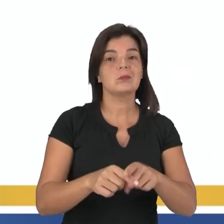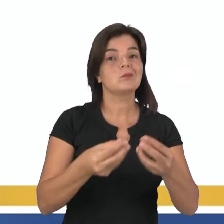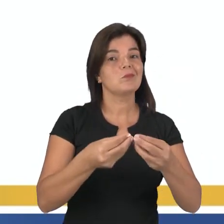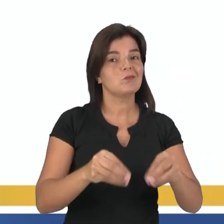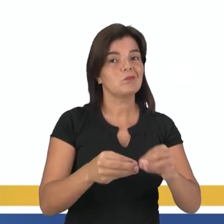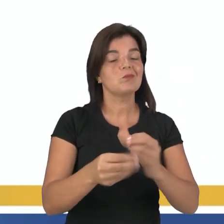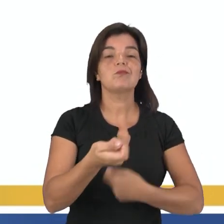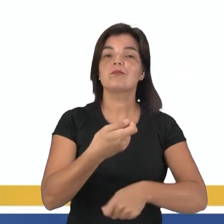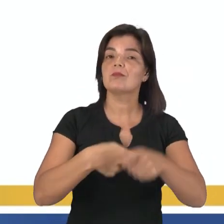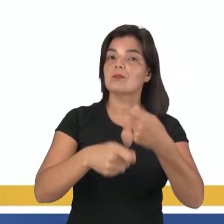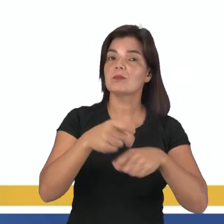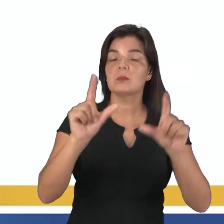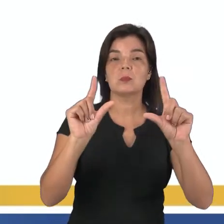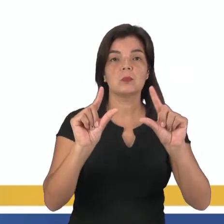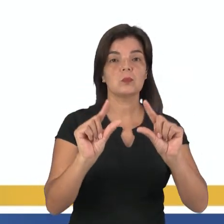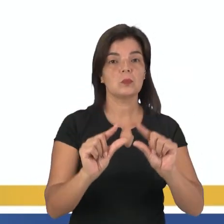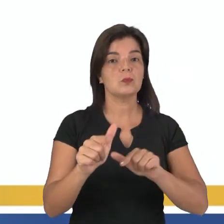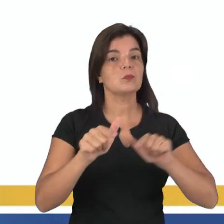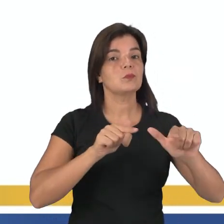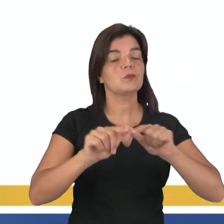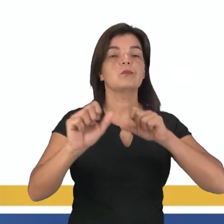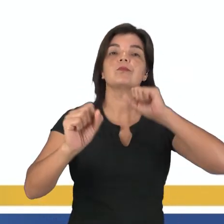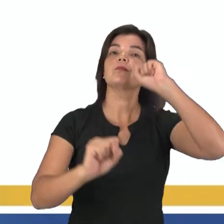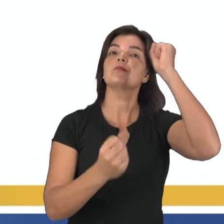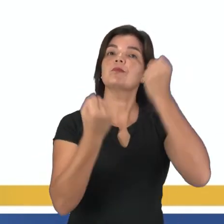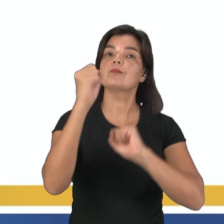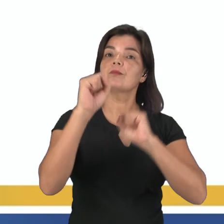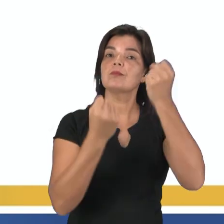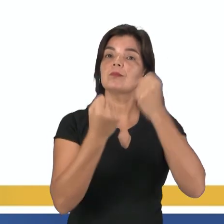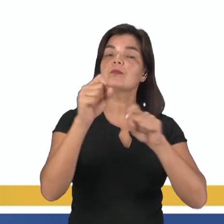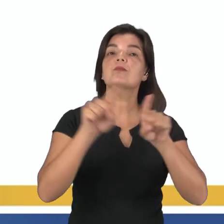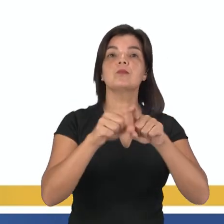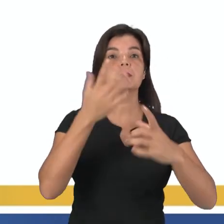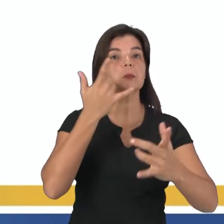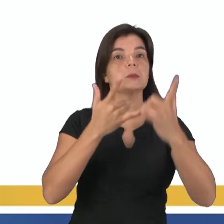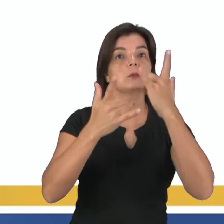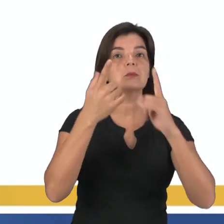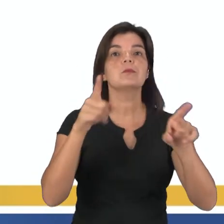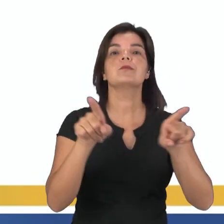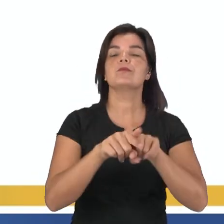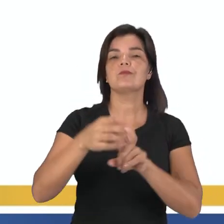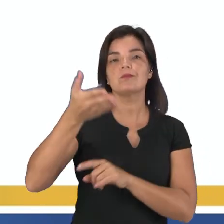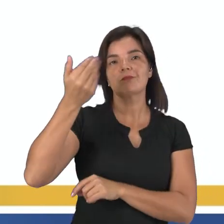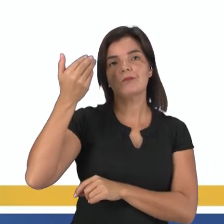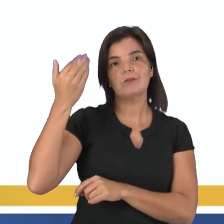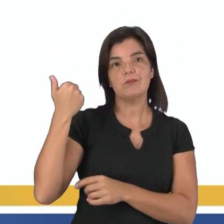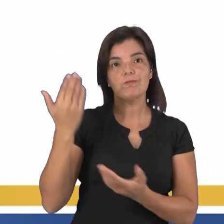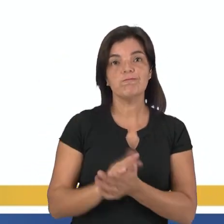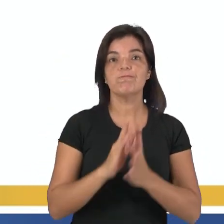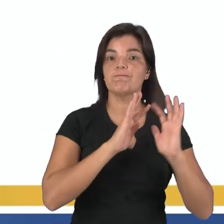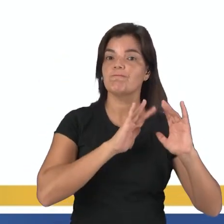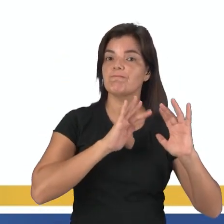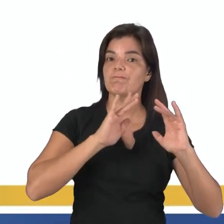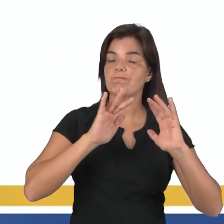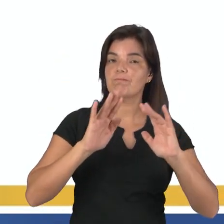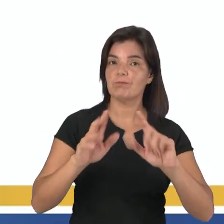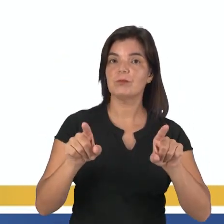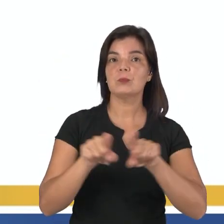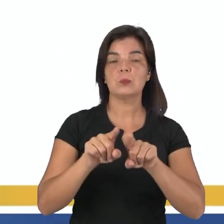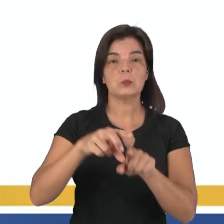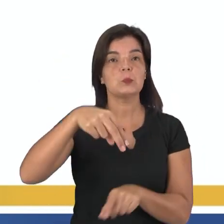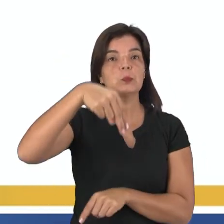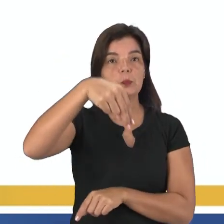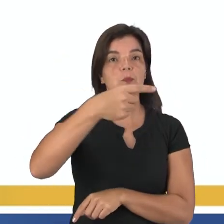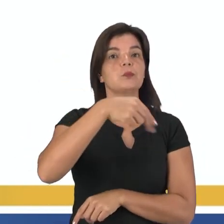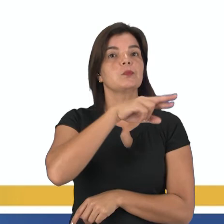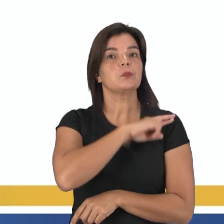econômica, que diminuiu o número de emprego na indústria, que era o principal atrativo no passado. A migração rumo à região